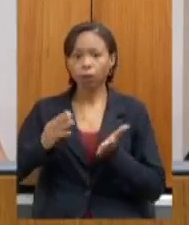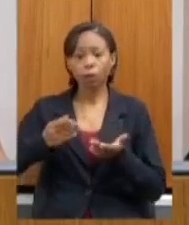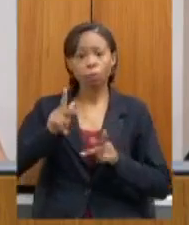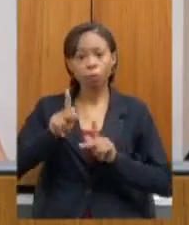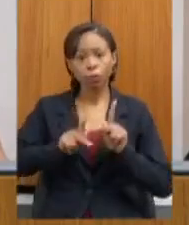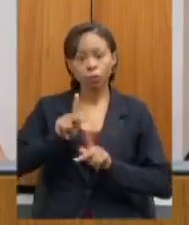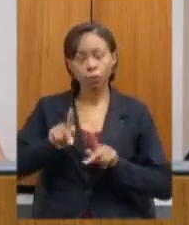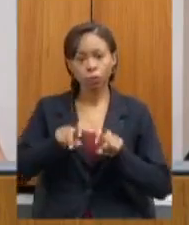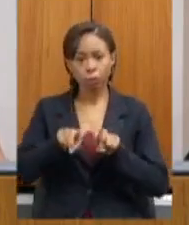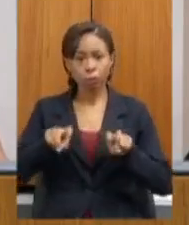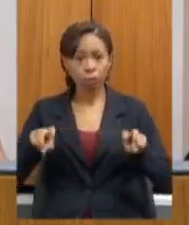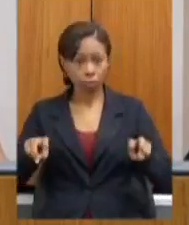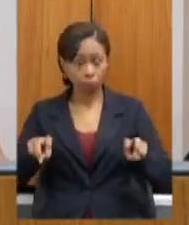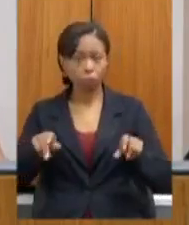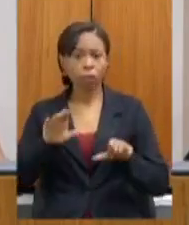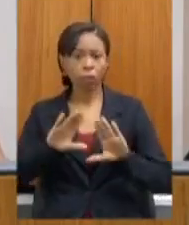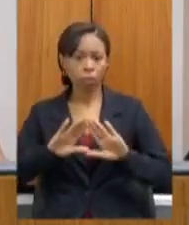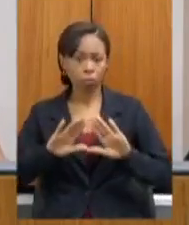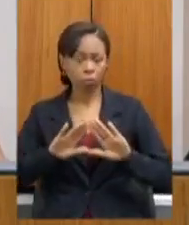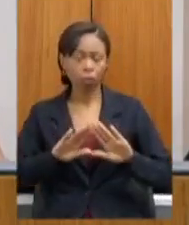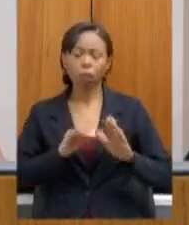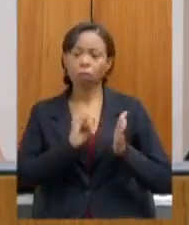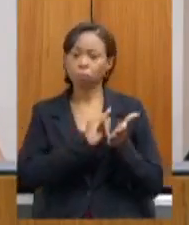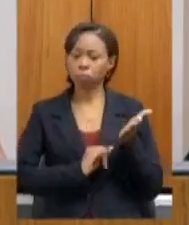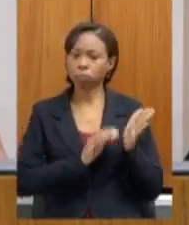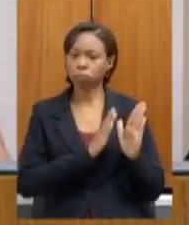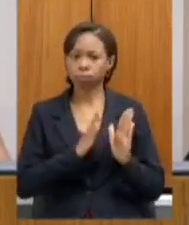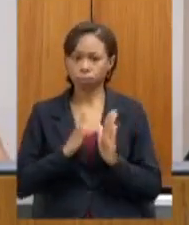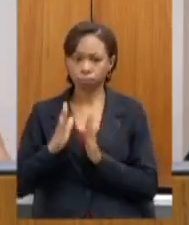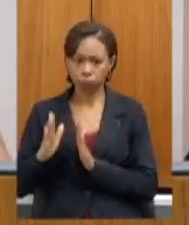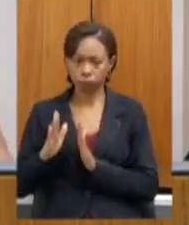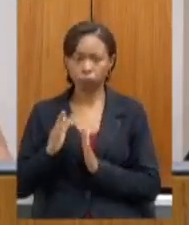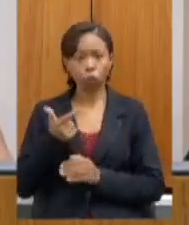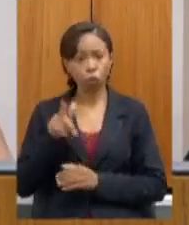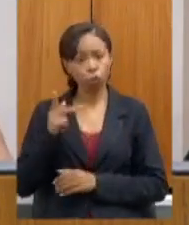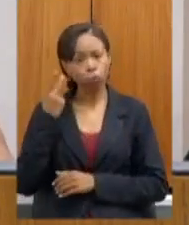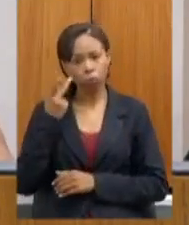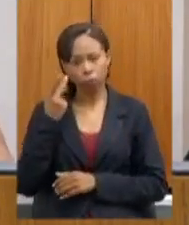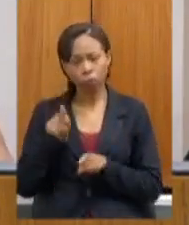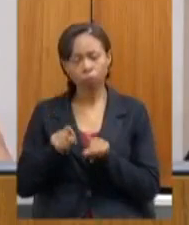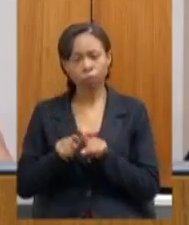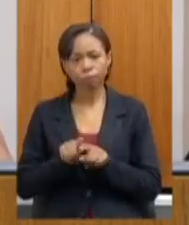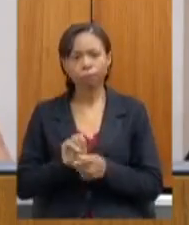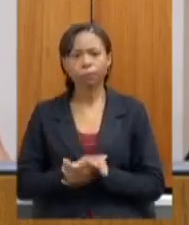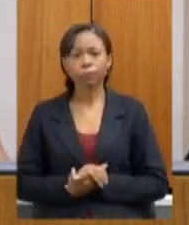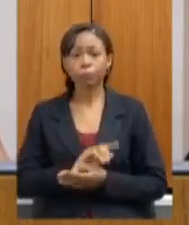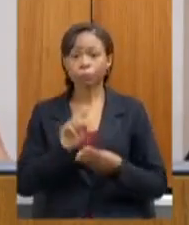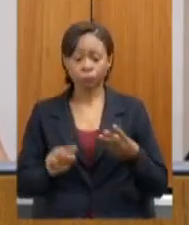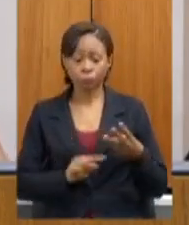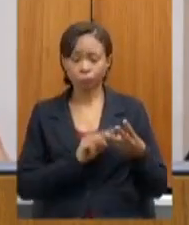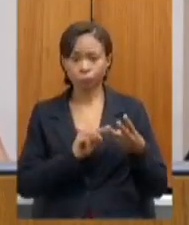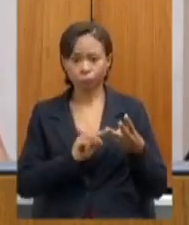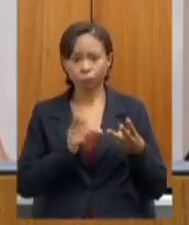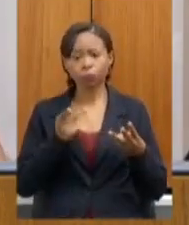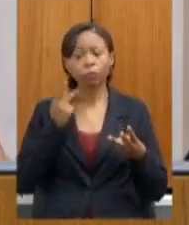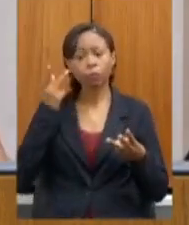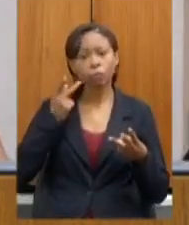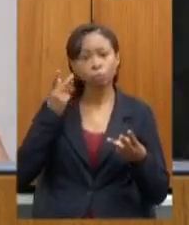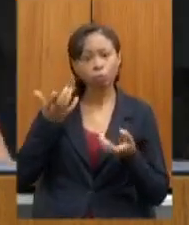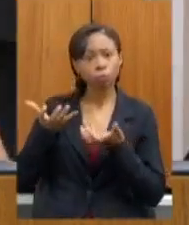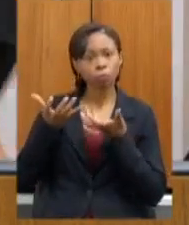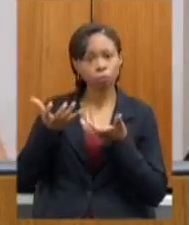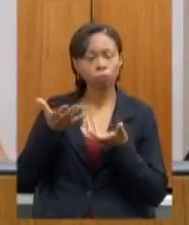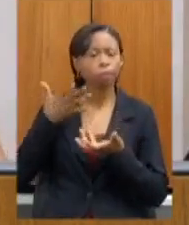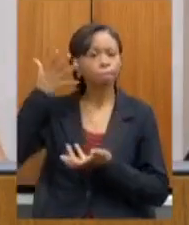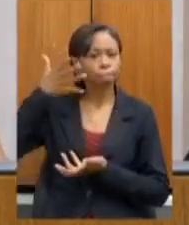ordem de inscrição, demais parlamentares por ordem de inscrição. Terceiro, os parlamentares que desejarem fazer uso da palavra podem se